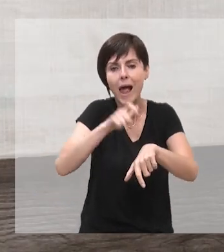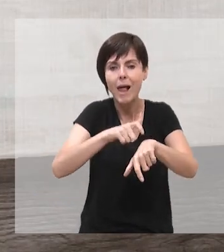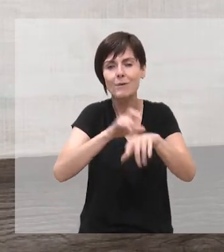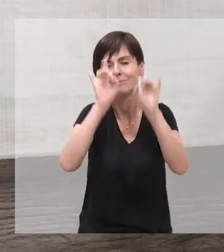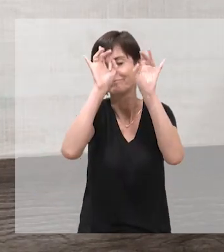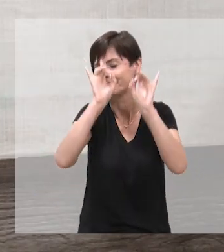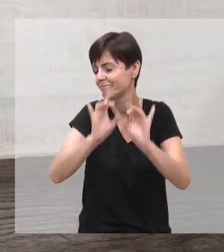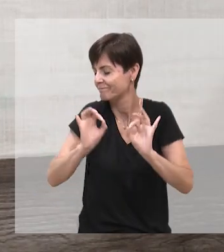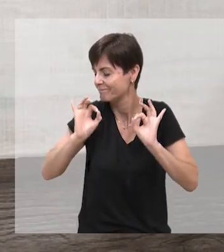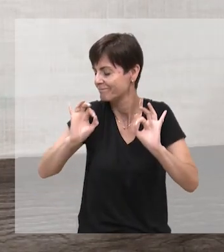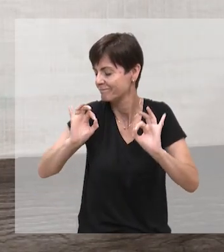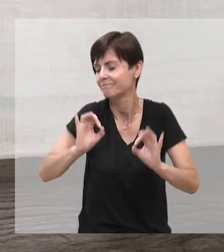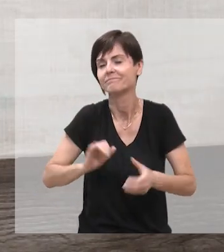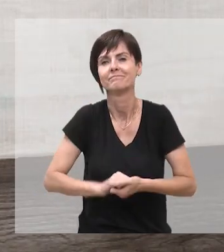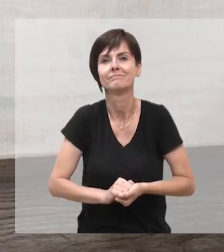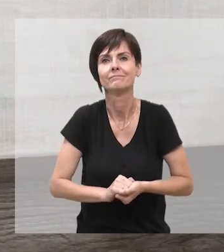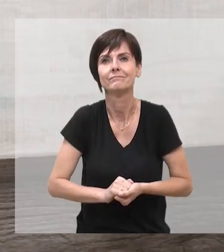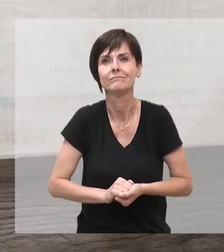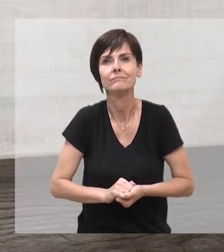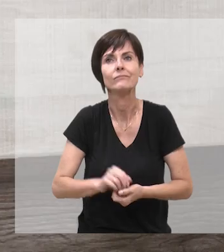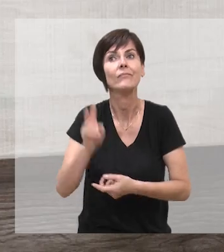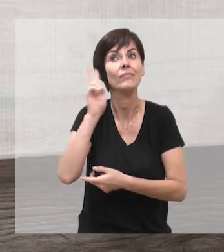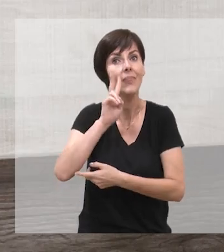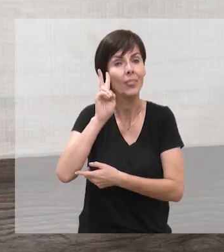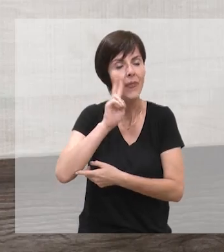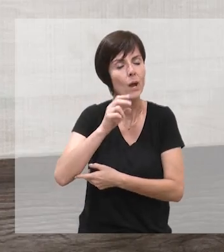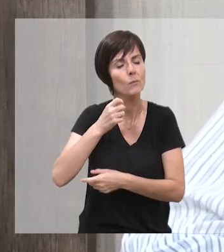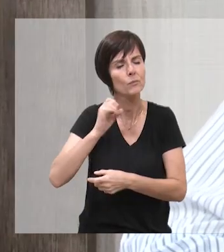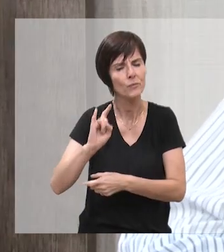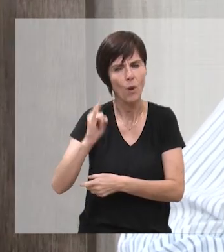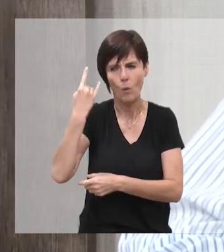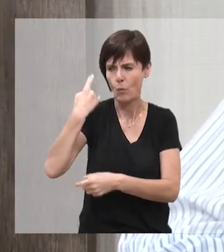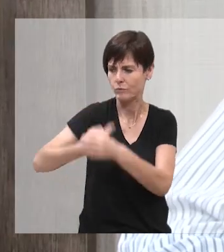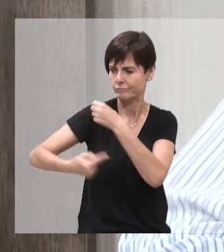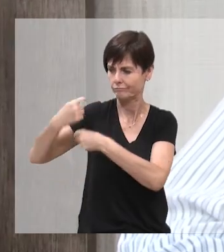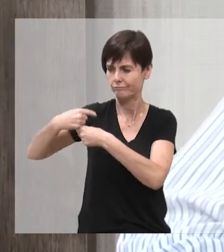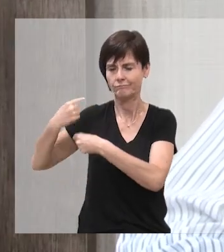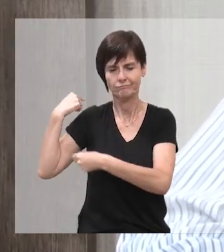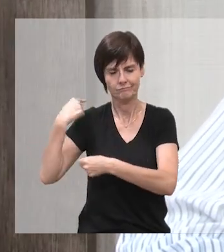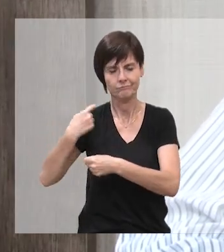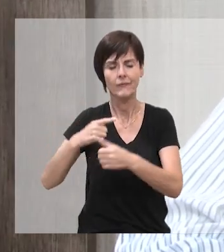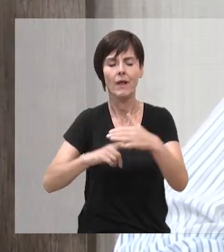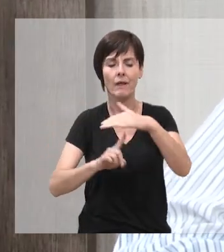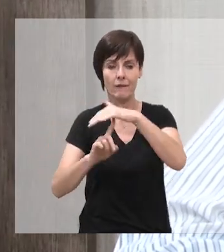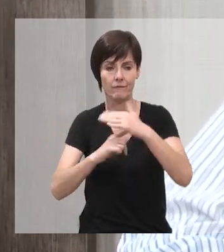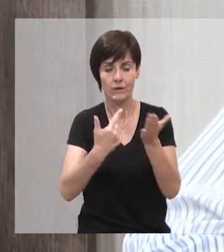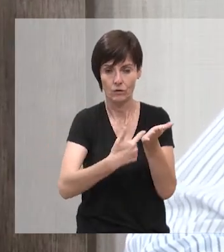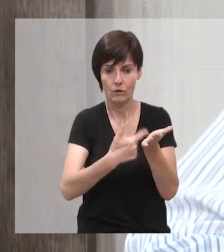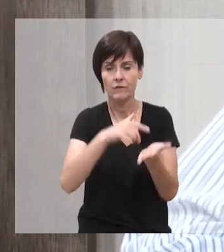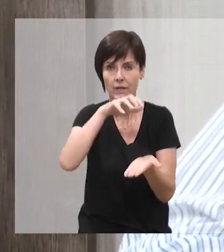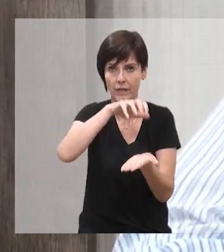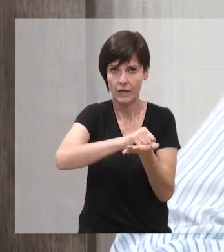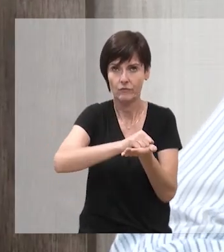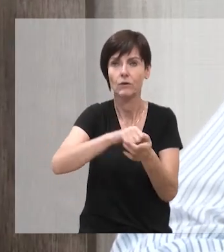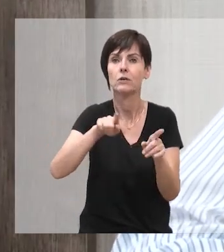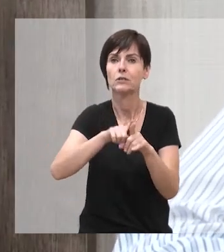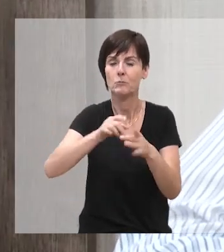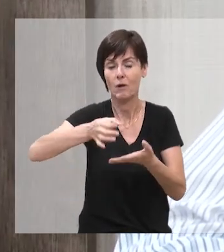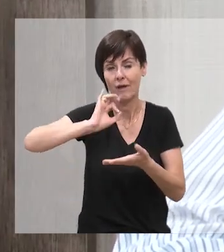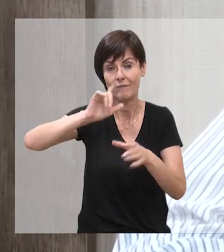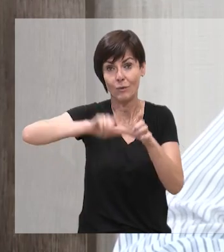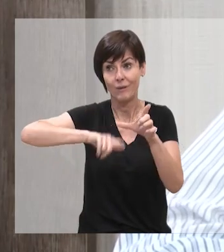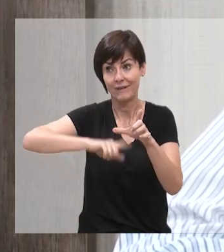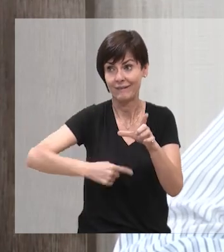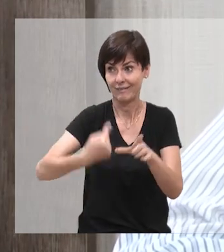aquele momento ali fica muito dez. É, eu lembro da última feira do livro, nomes que estavam aqui, a propósito, nós gravamos edições